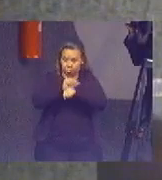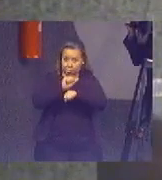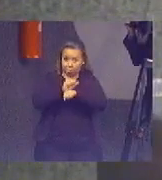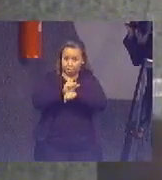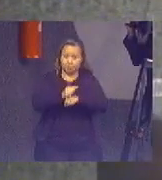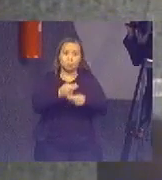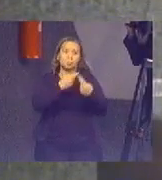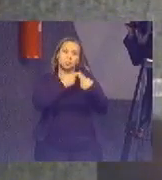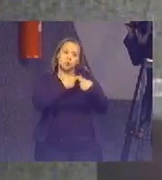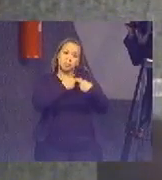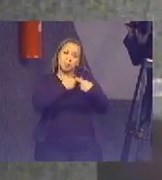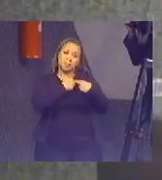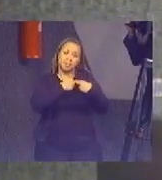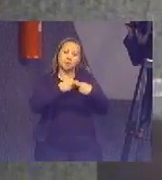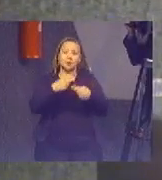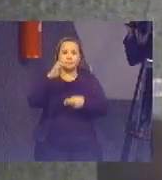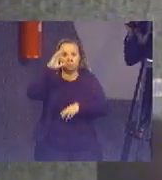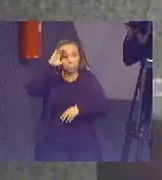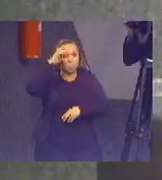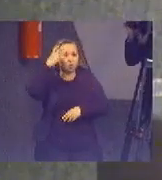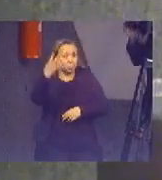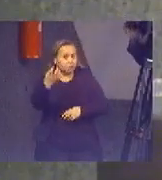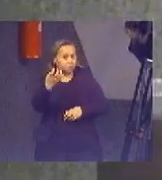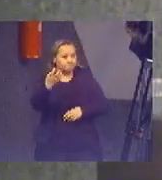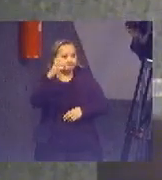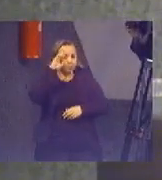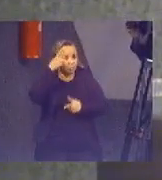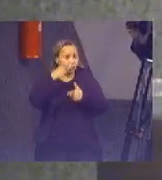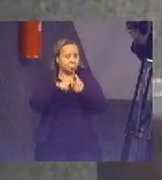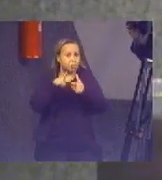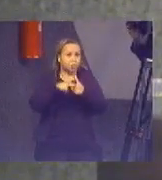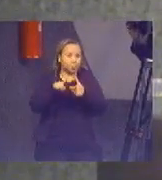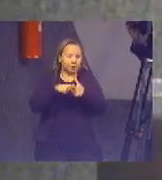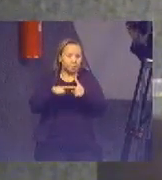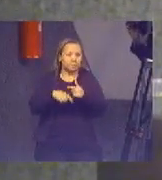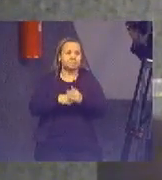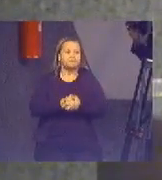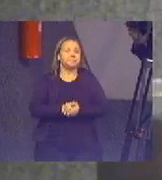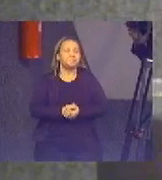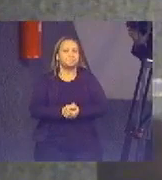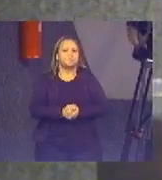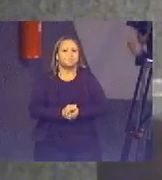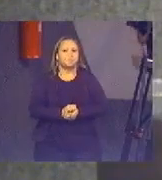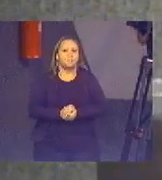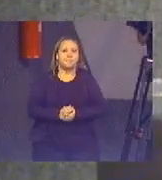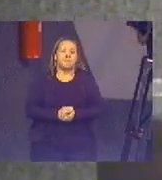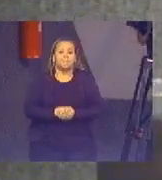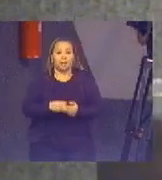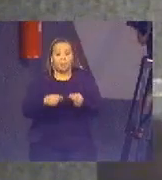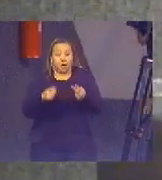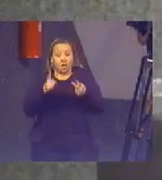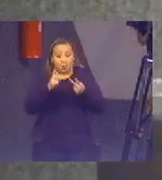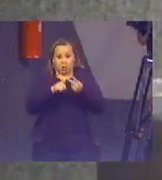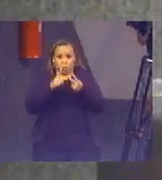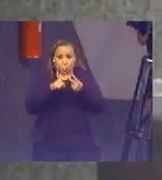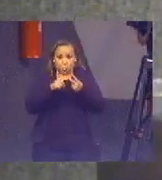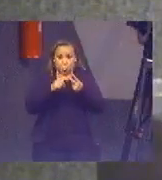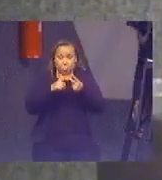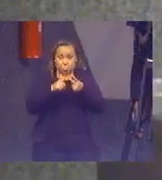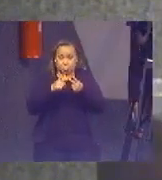decisões, pela execução e pela coordenação do processo. O segundo achado foi